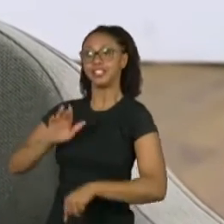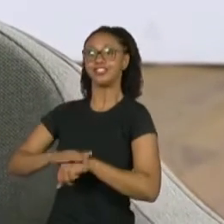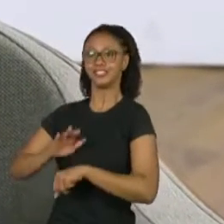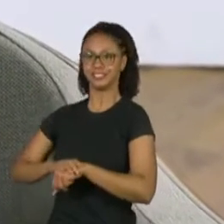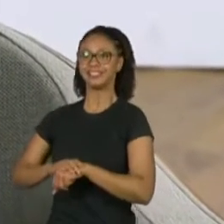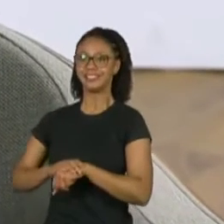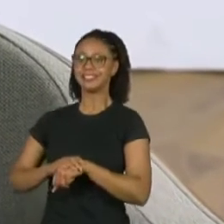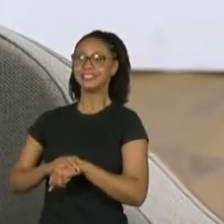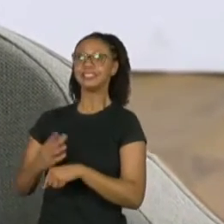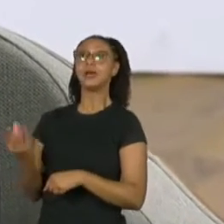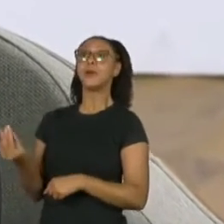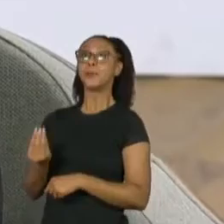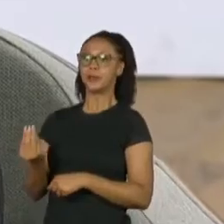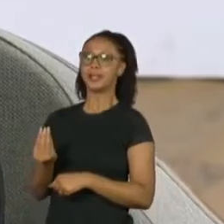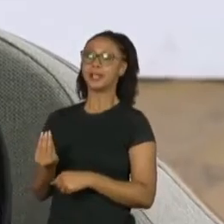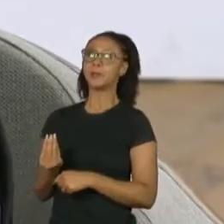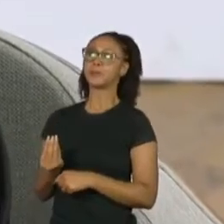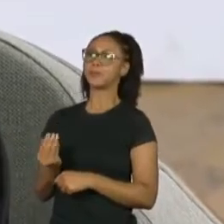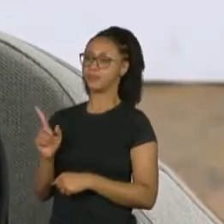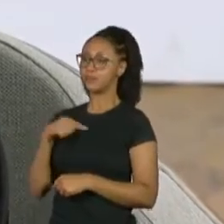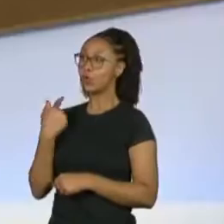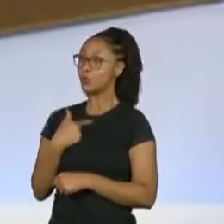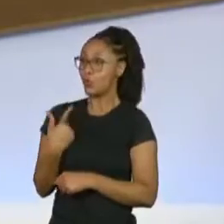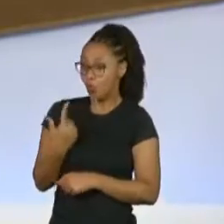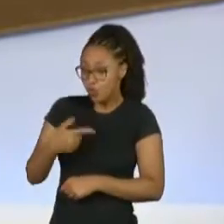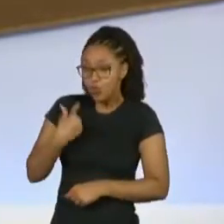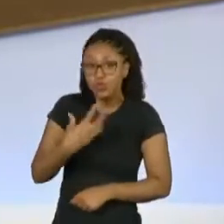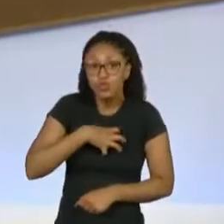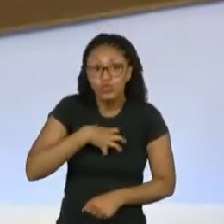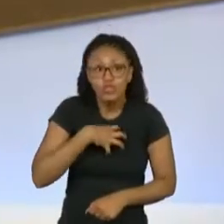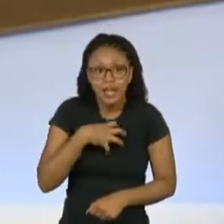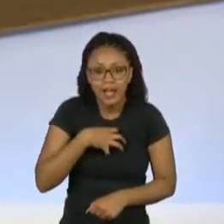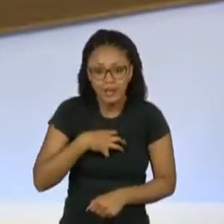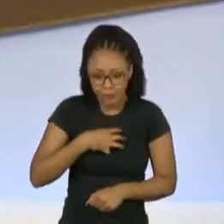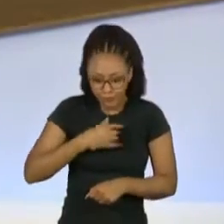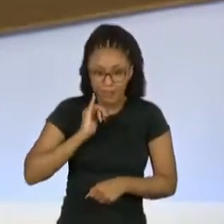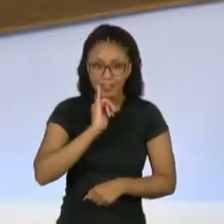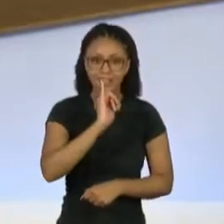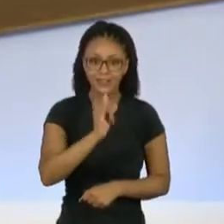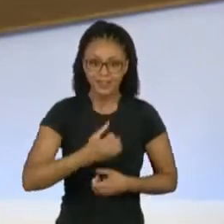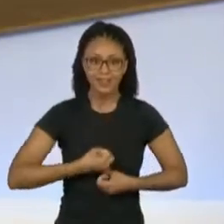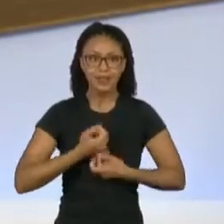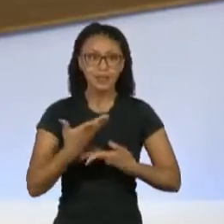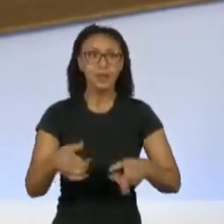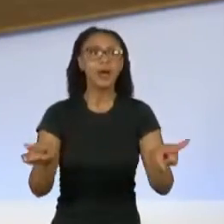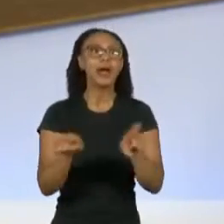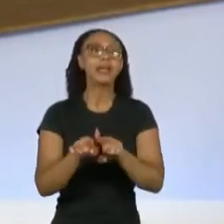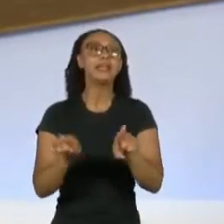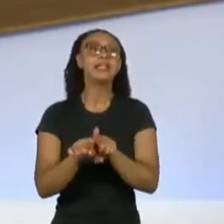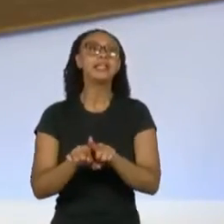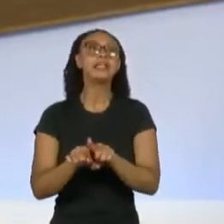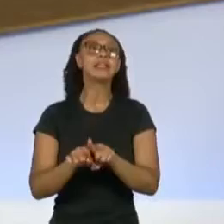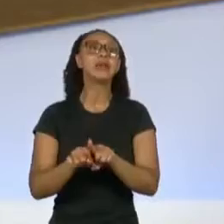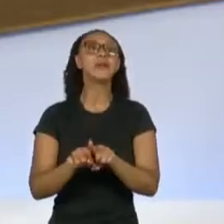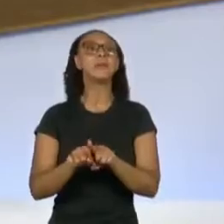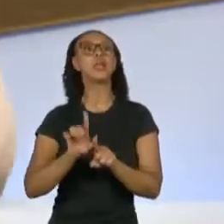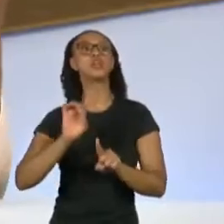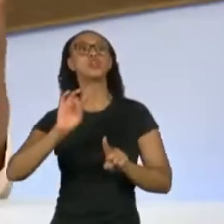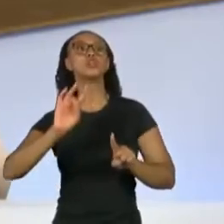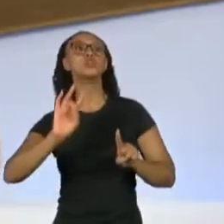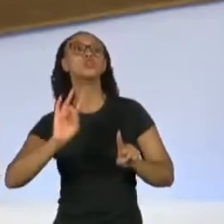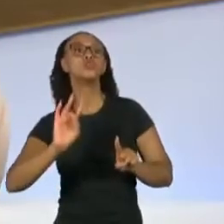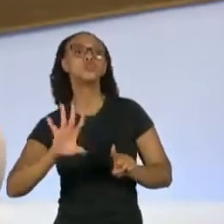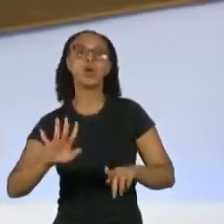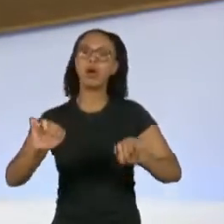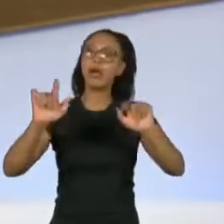Porque a gente, a nossa forma é de contar, né? E de se distanciar de uma visão estereotipada que